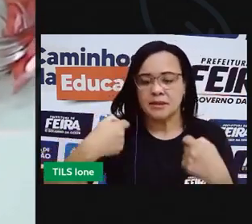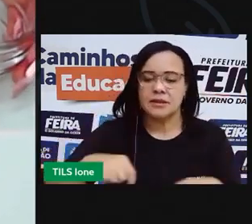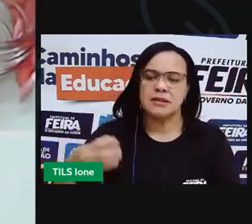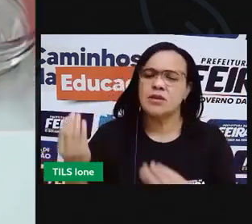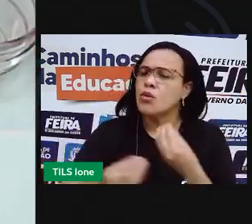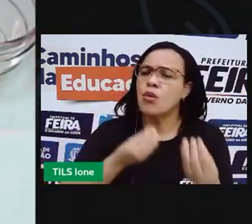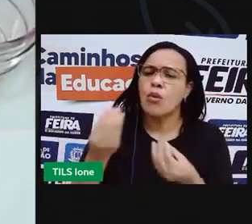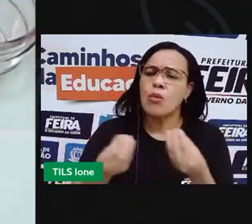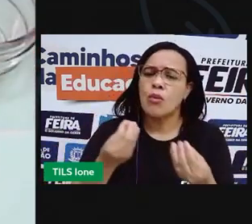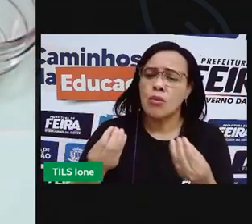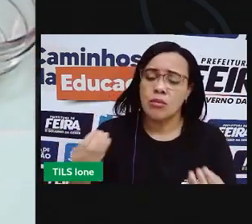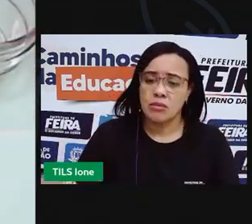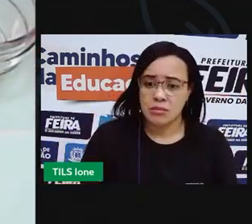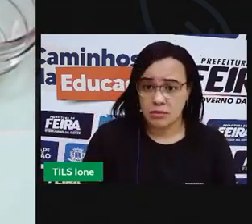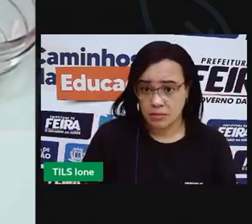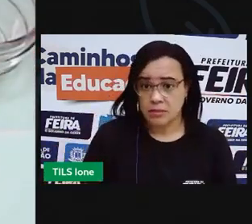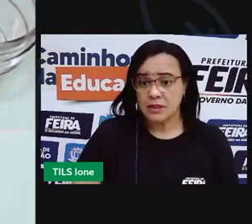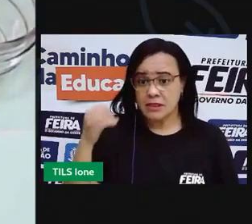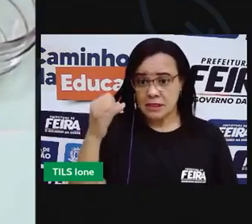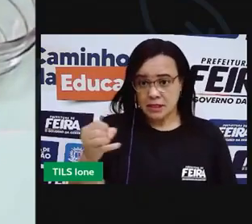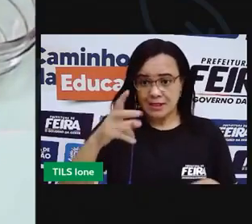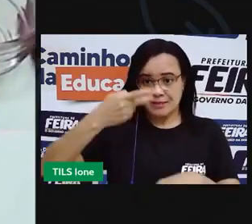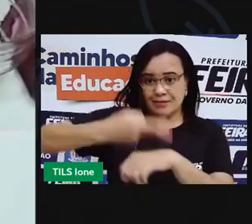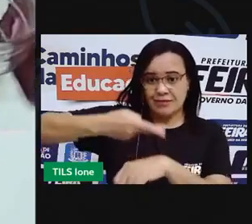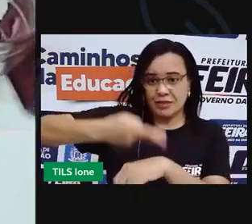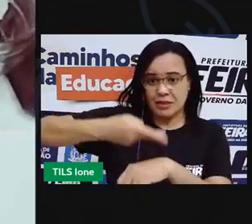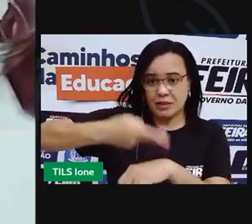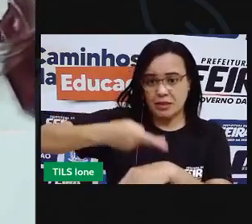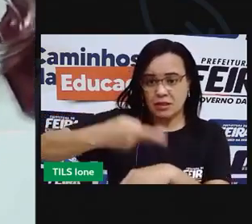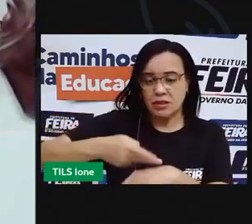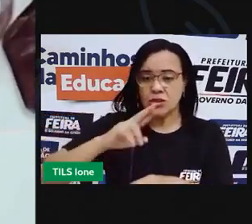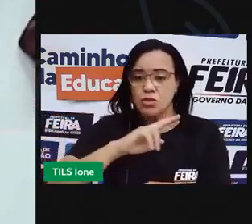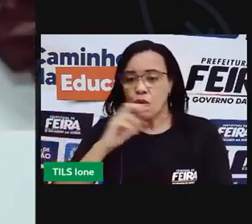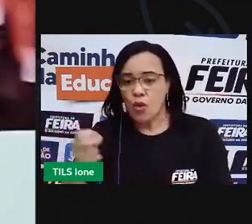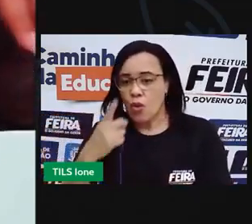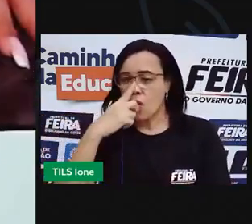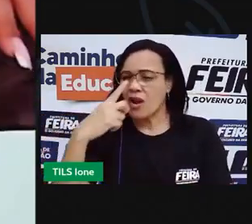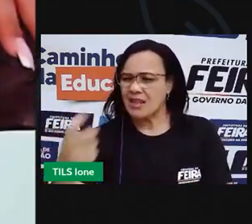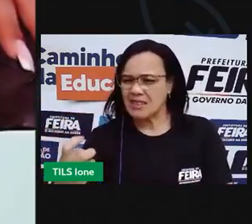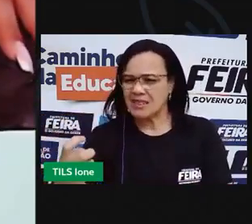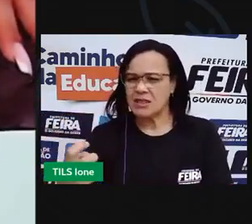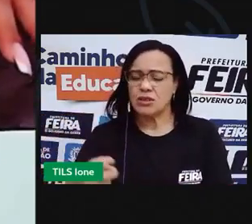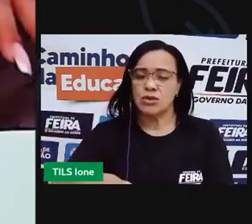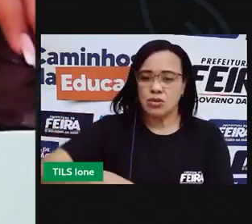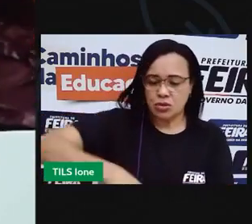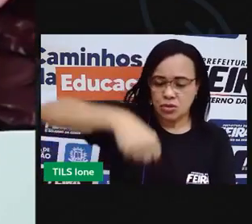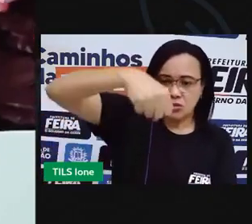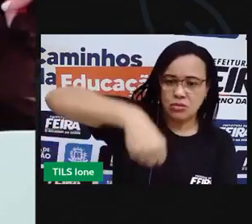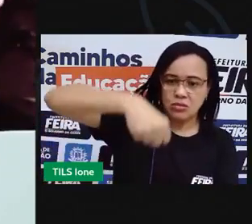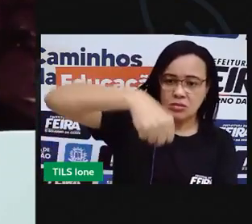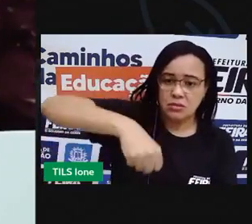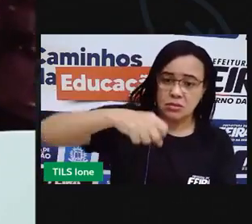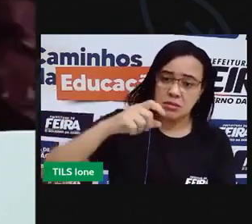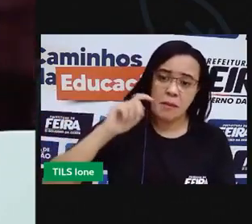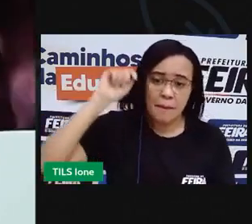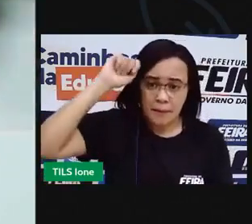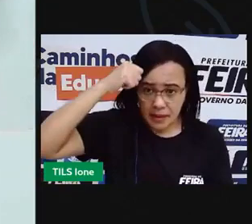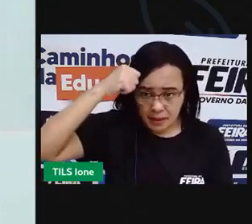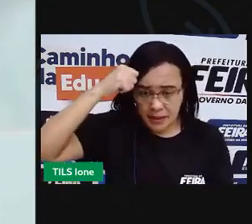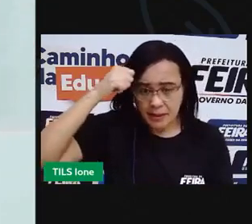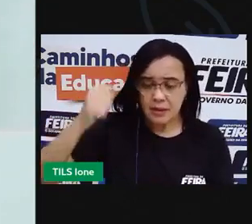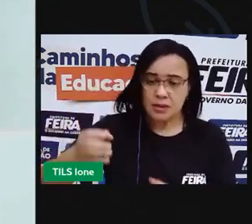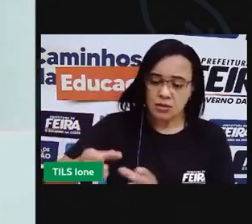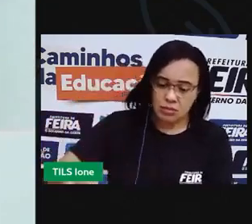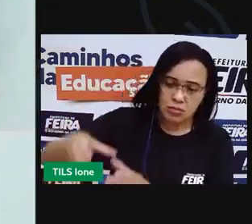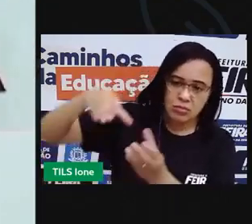se eu pegar esse lixo nesse caço de vidro e